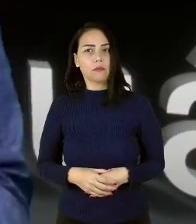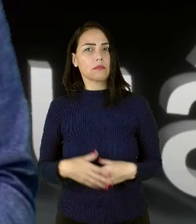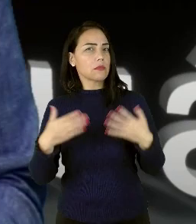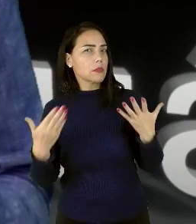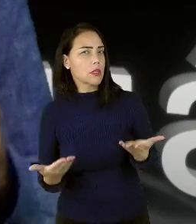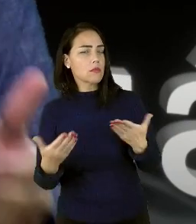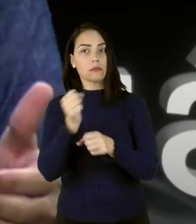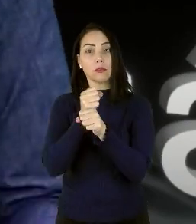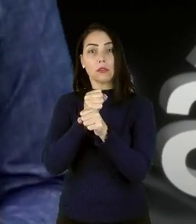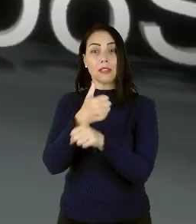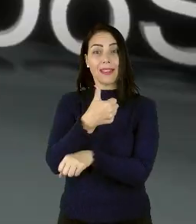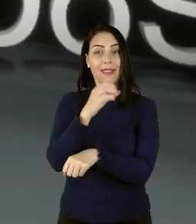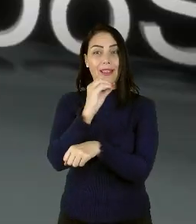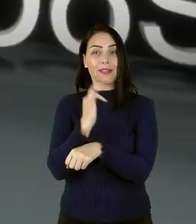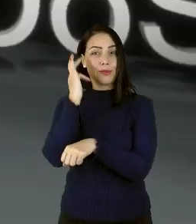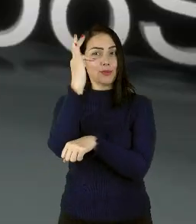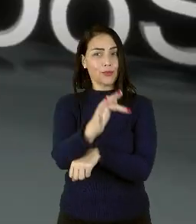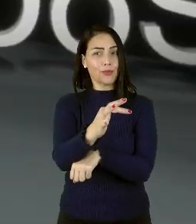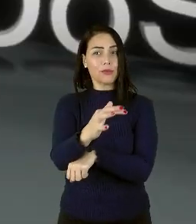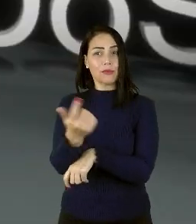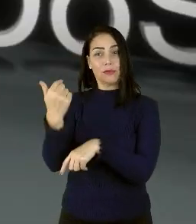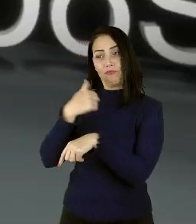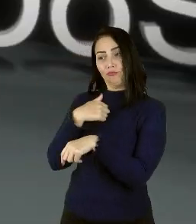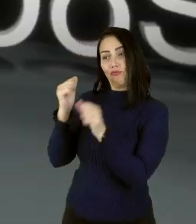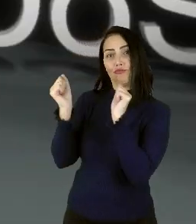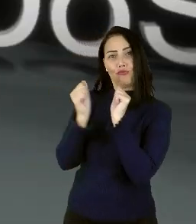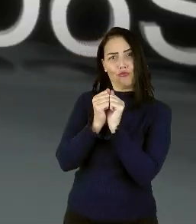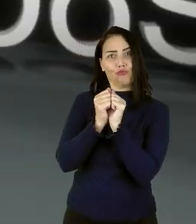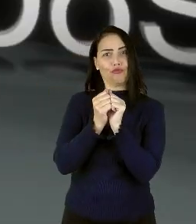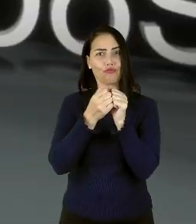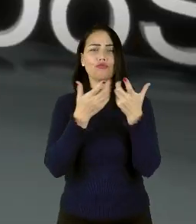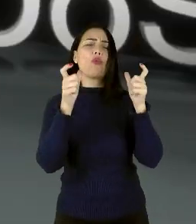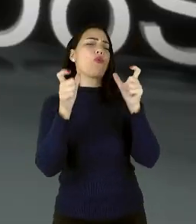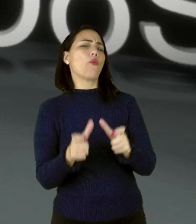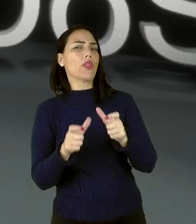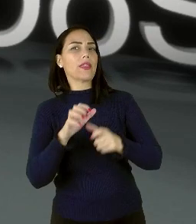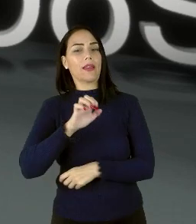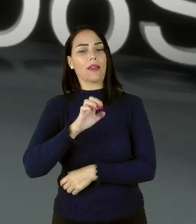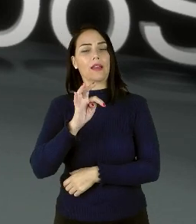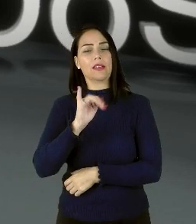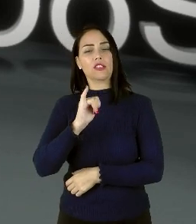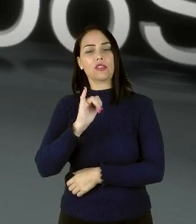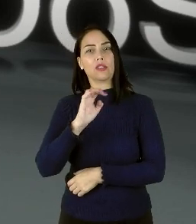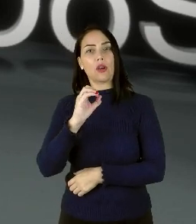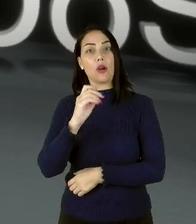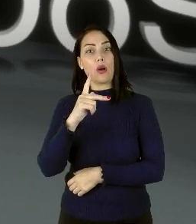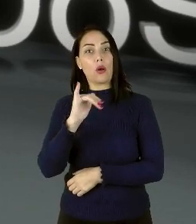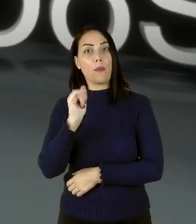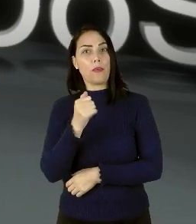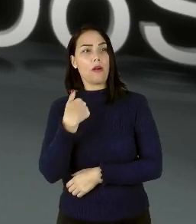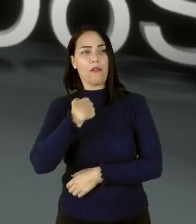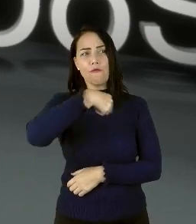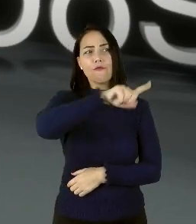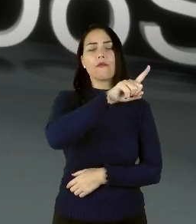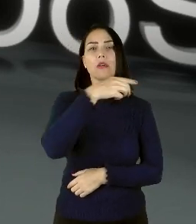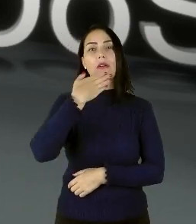Exatos dez anos depois, eu desembarcava na Etiópia, onde faria uma conexão para o